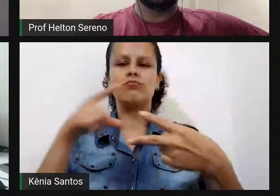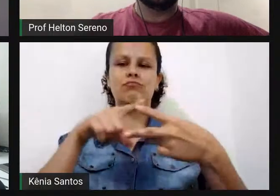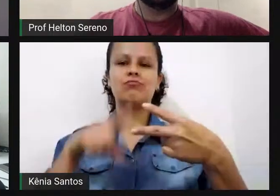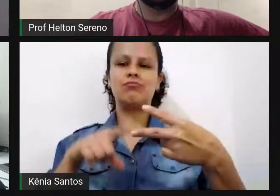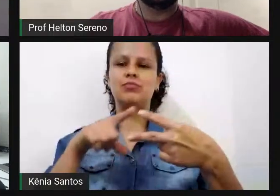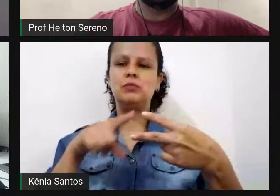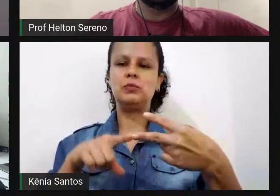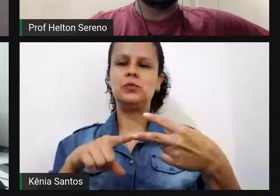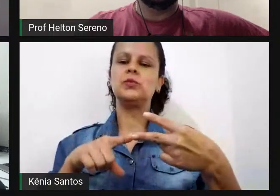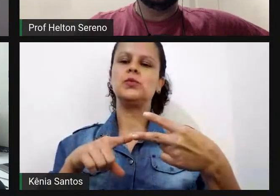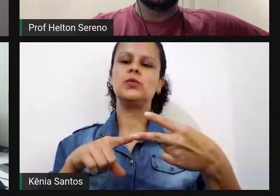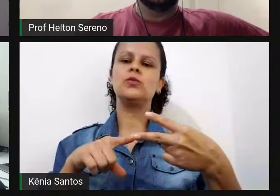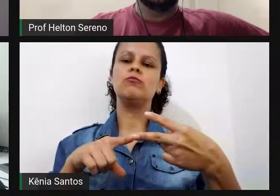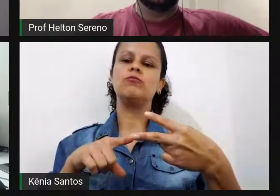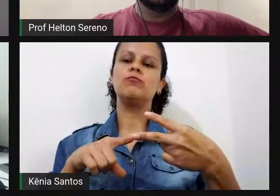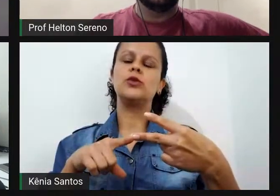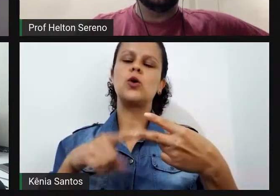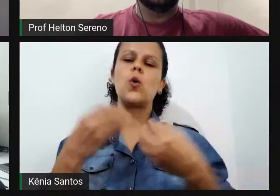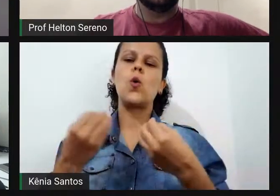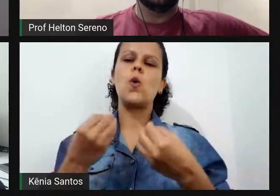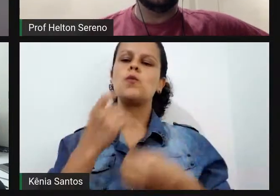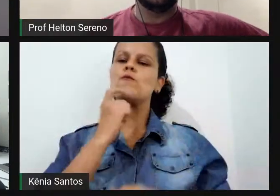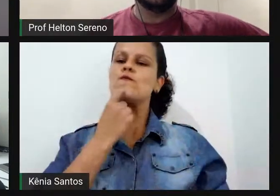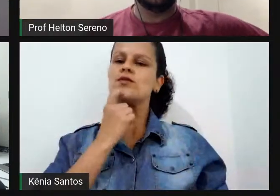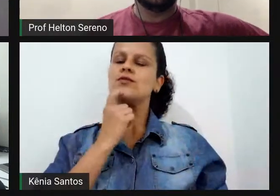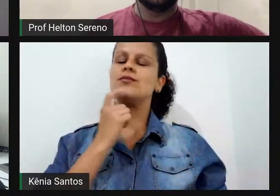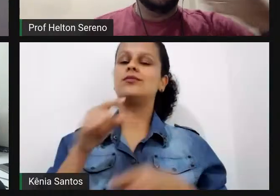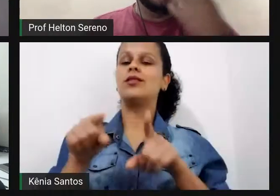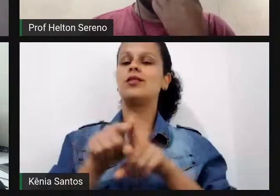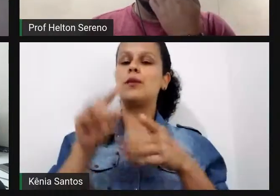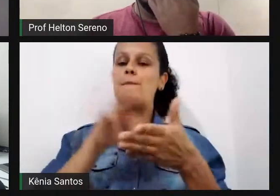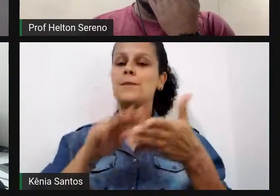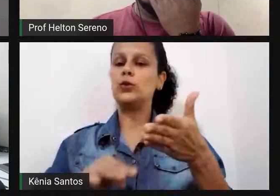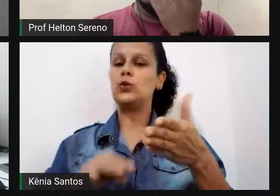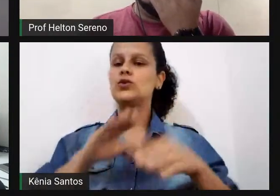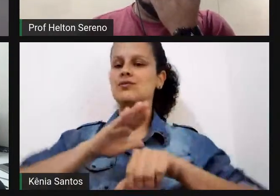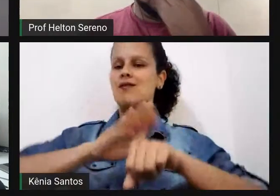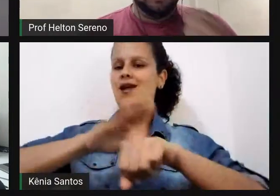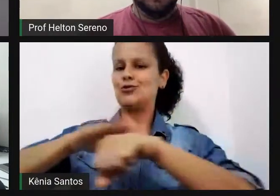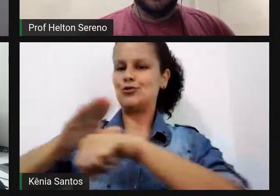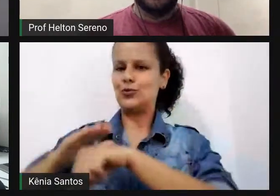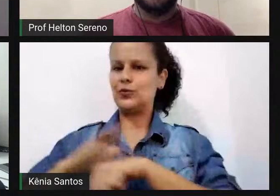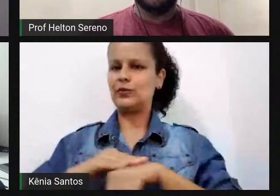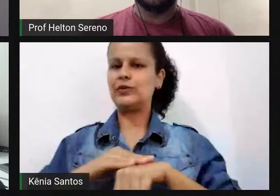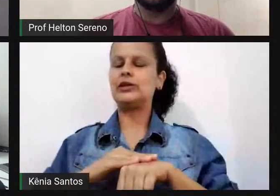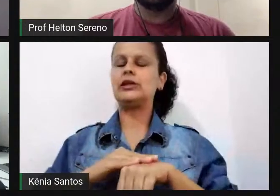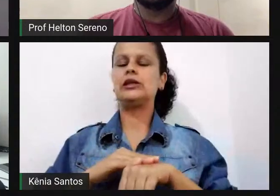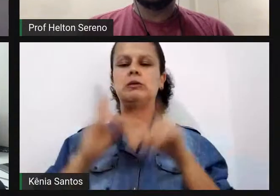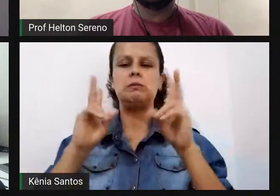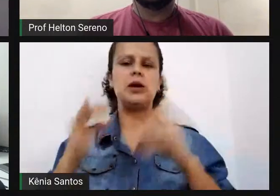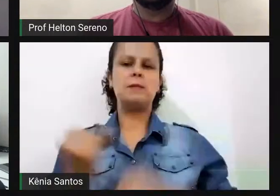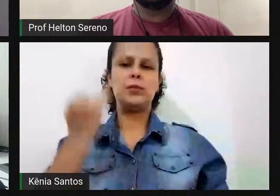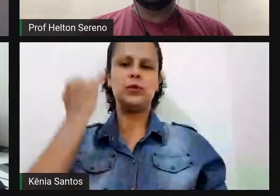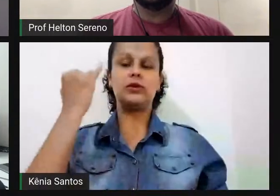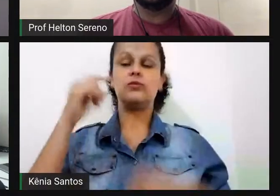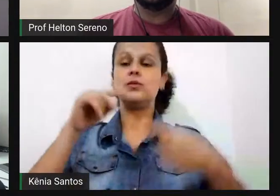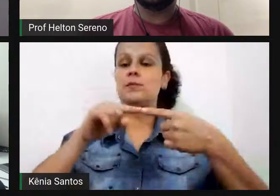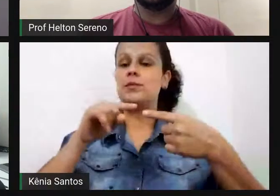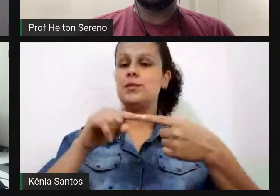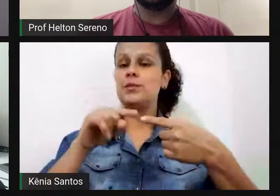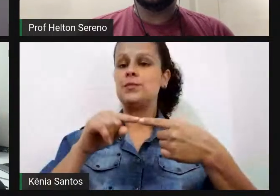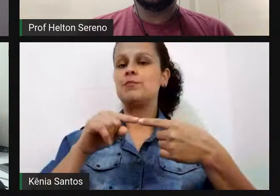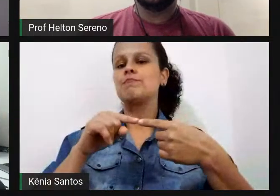relação ainda à Finlândia e às metodologias ativas, que eu penso que é algo muito necessário aqui. Primeiro, não é